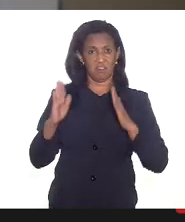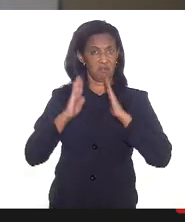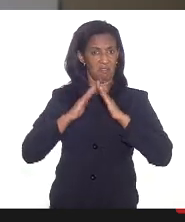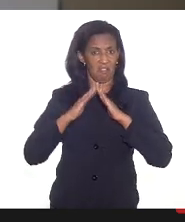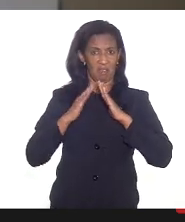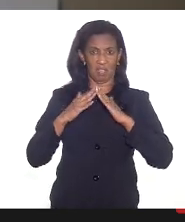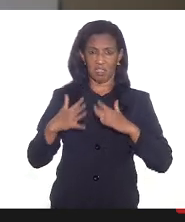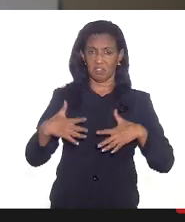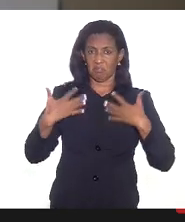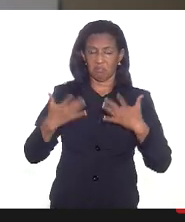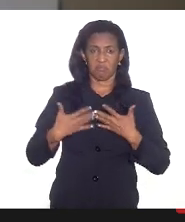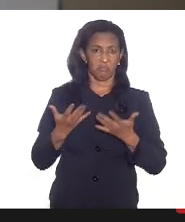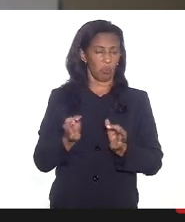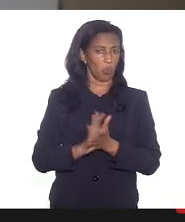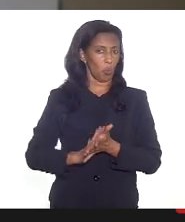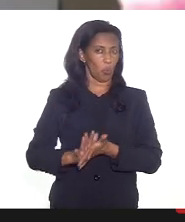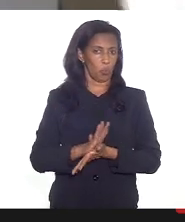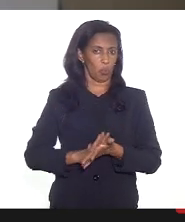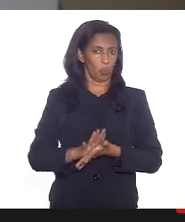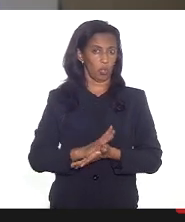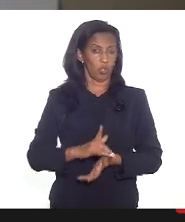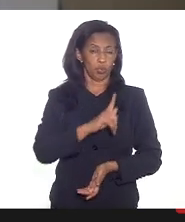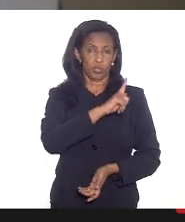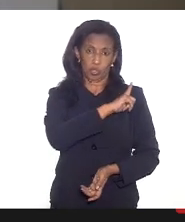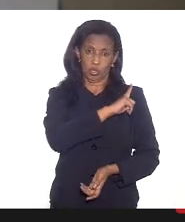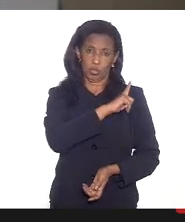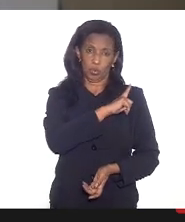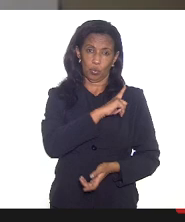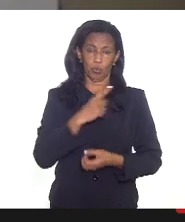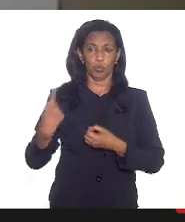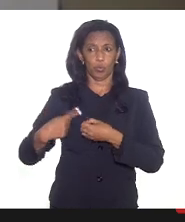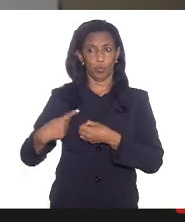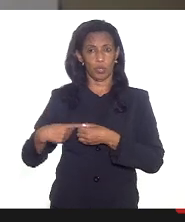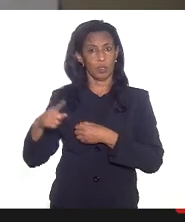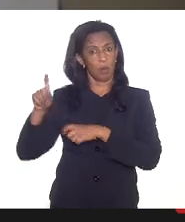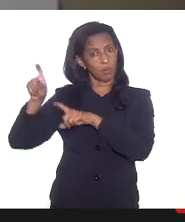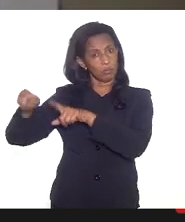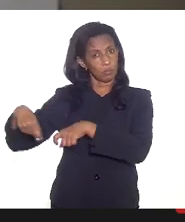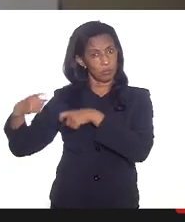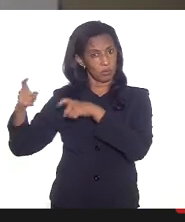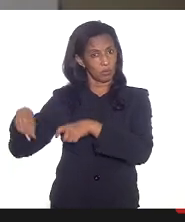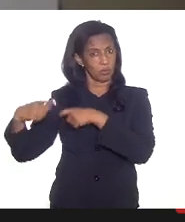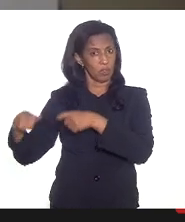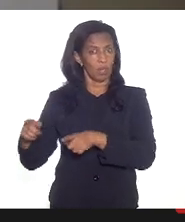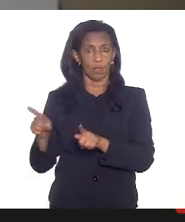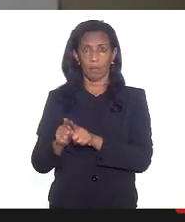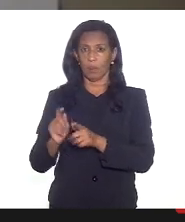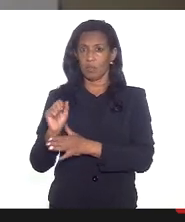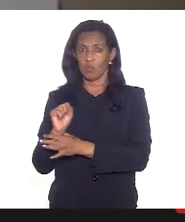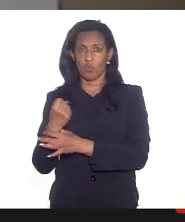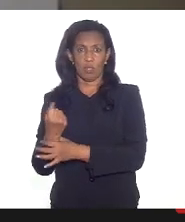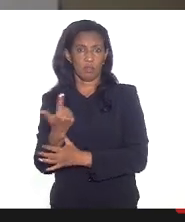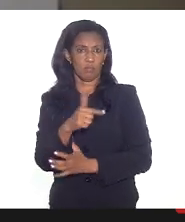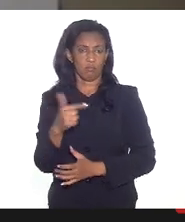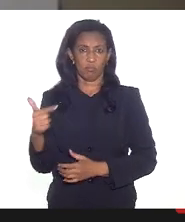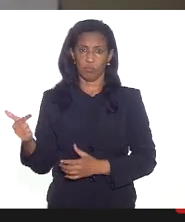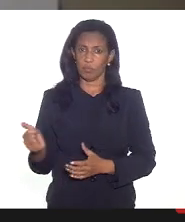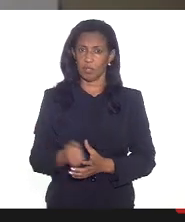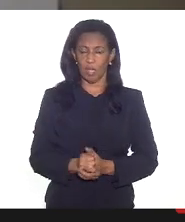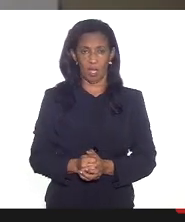casa nem se animam e os gestores dos municípios do interior muitas vezes ficam inseguros de